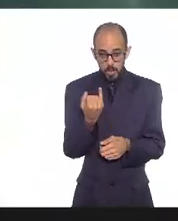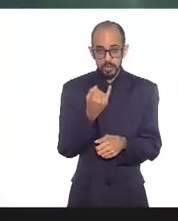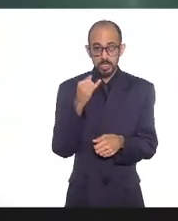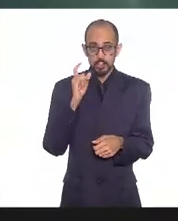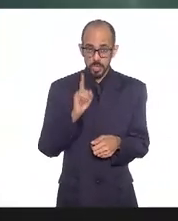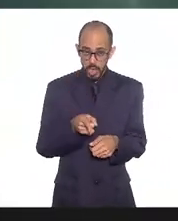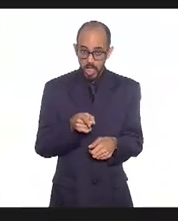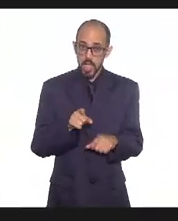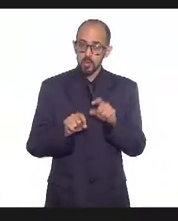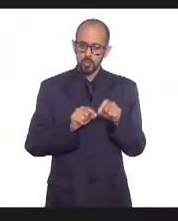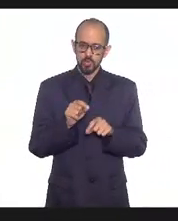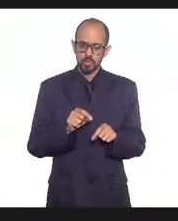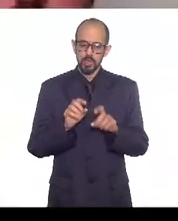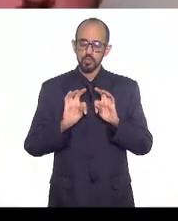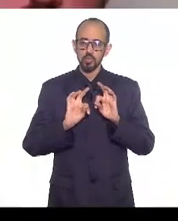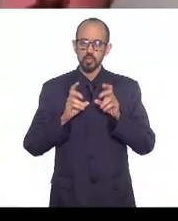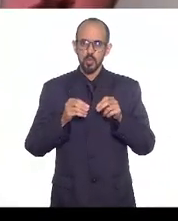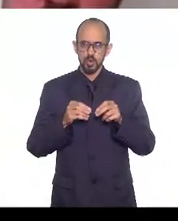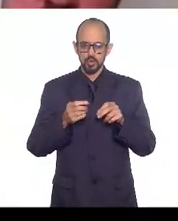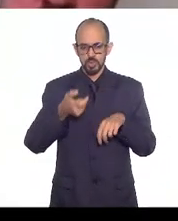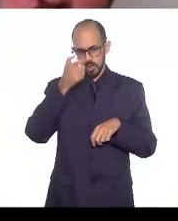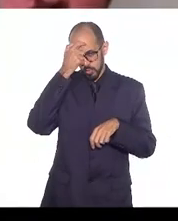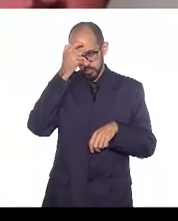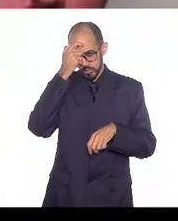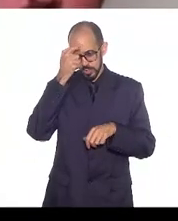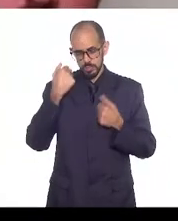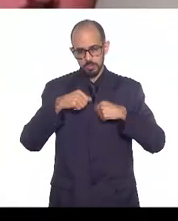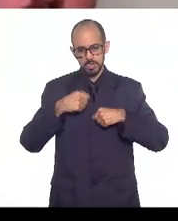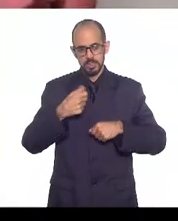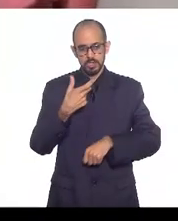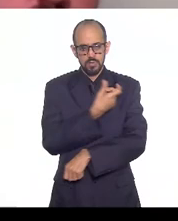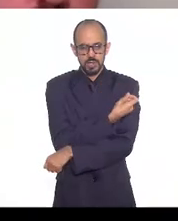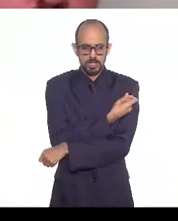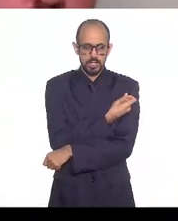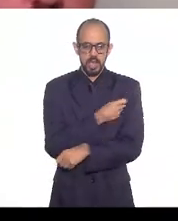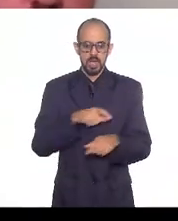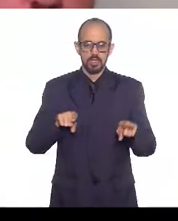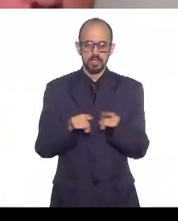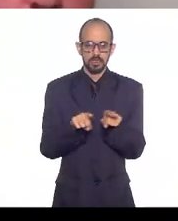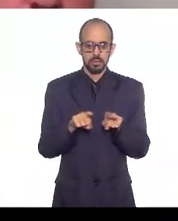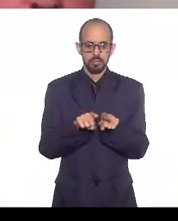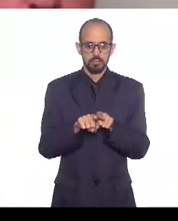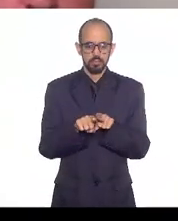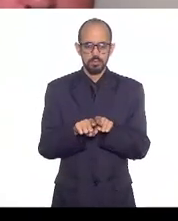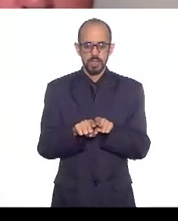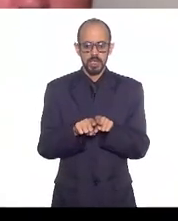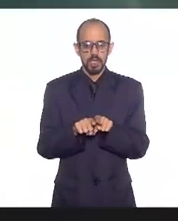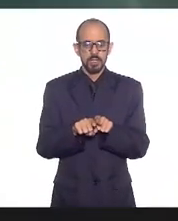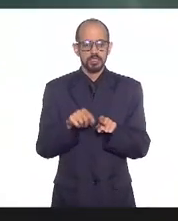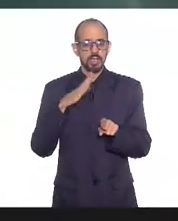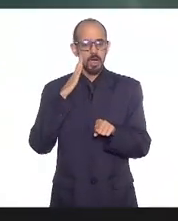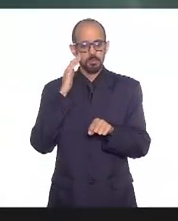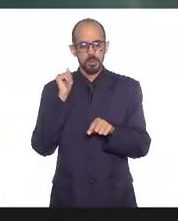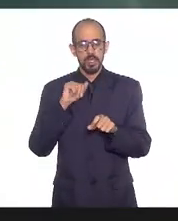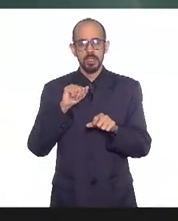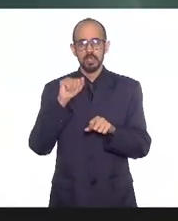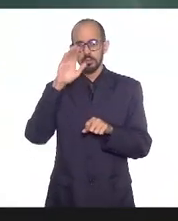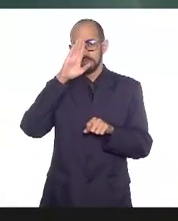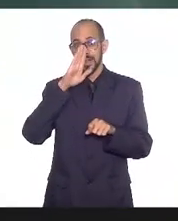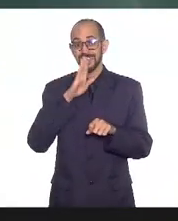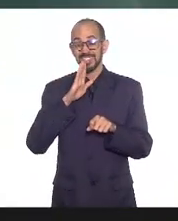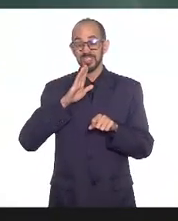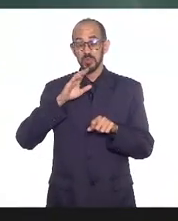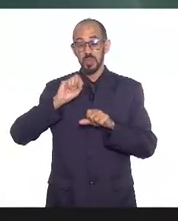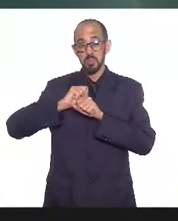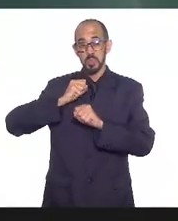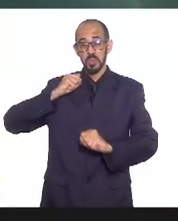o importante que todos tem de se vacinar e reconhecer que esse país é imenso é